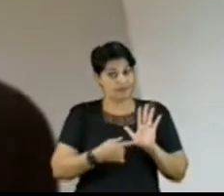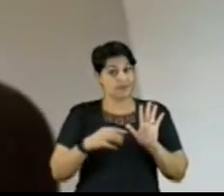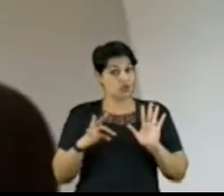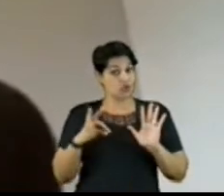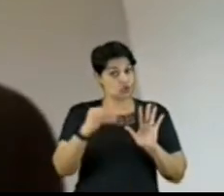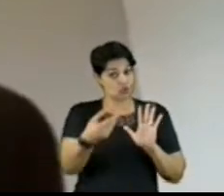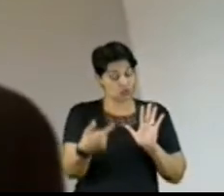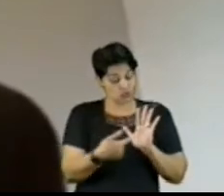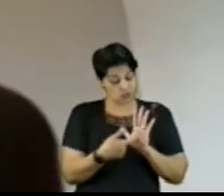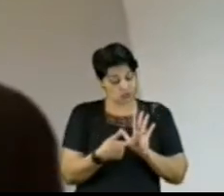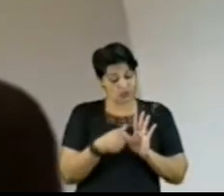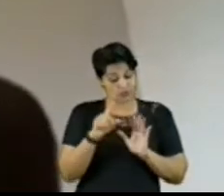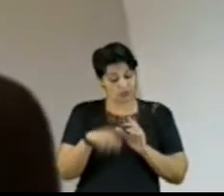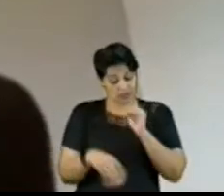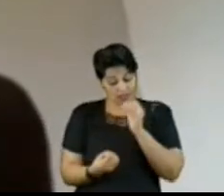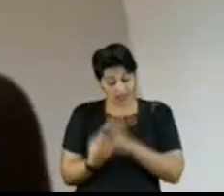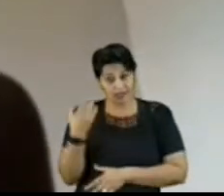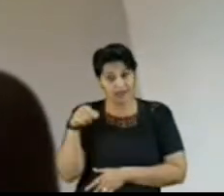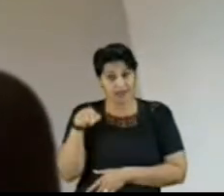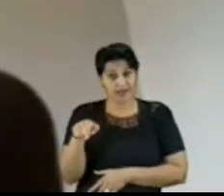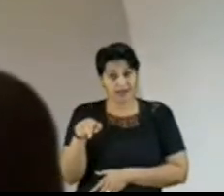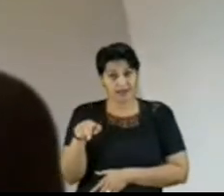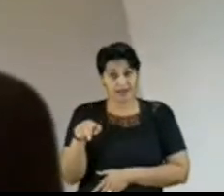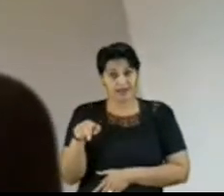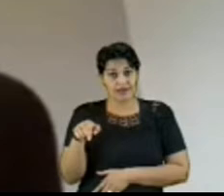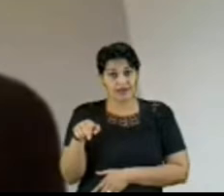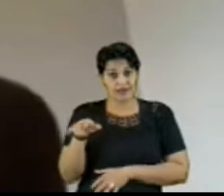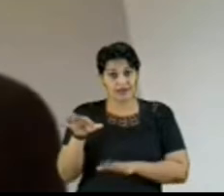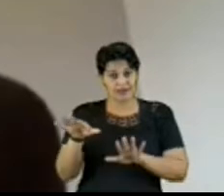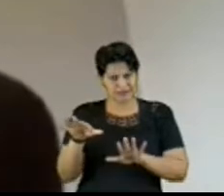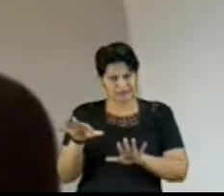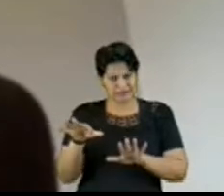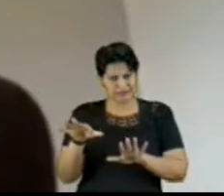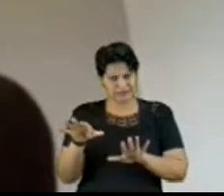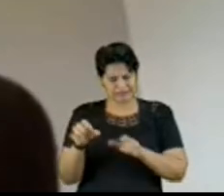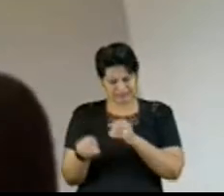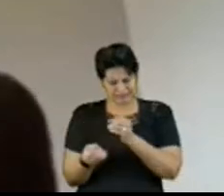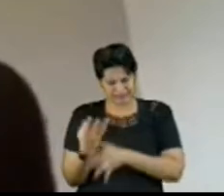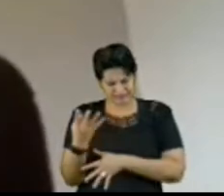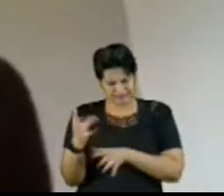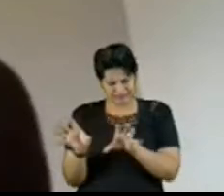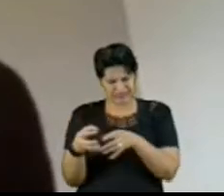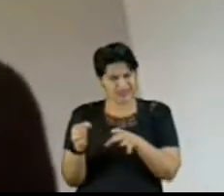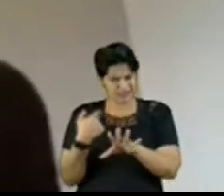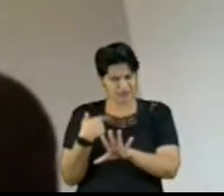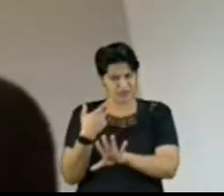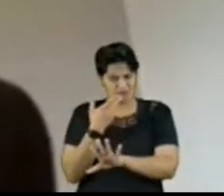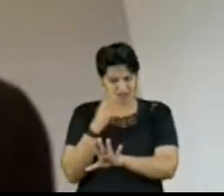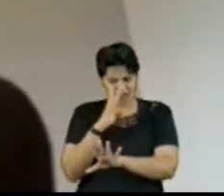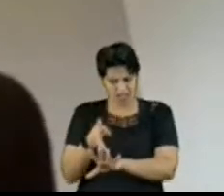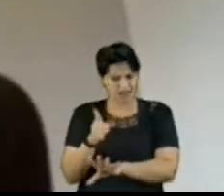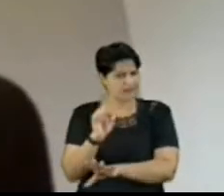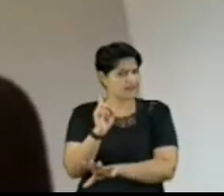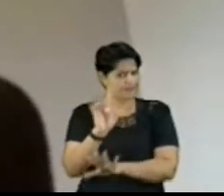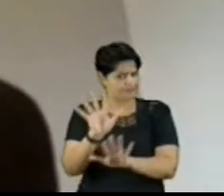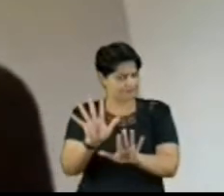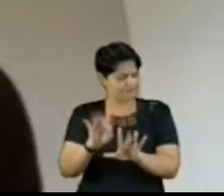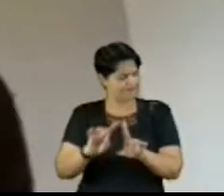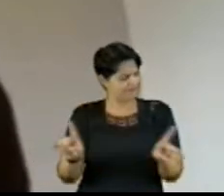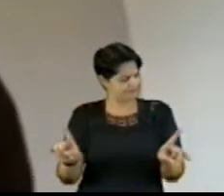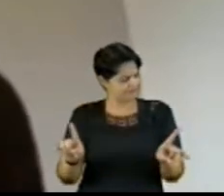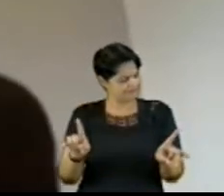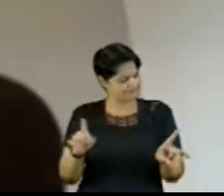da criação de uma entidade que, para mim, é muito estranha, mas que não vou me ater agora a esse problema porque